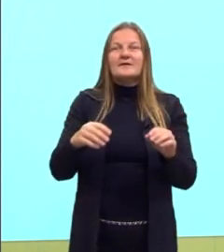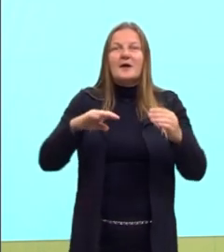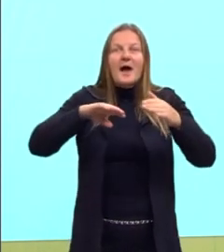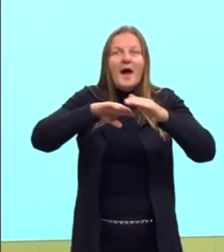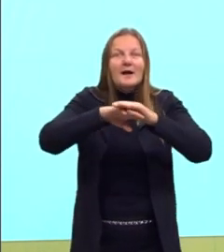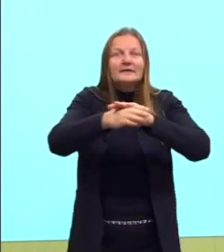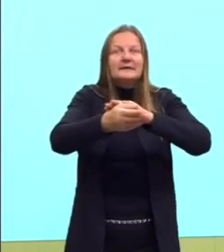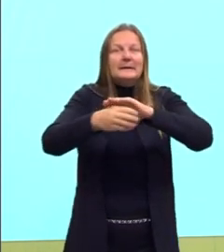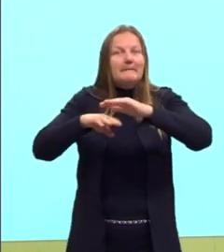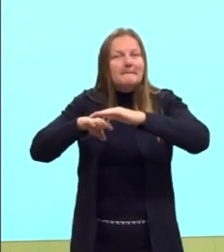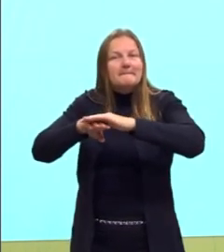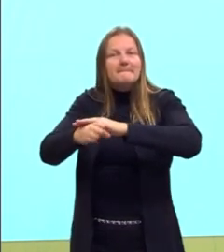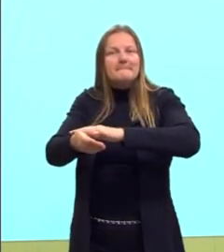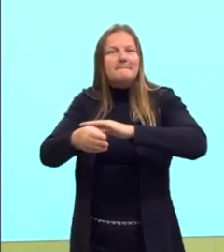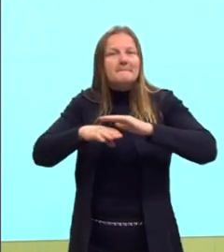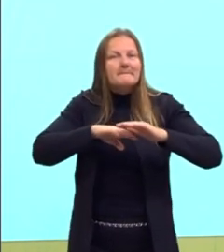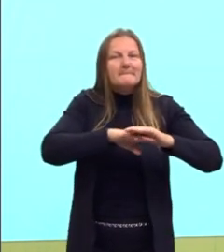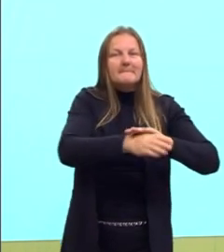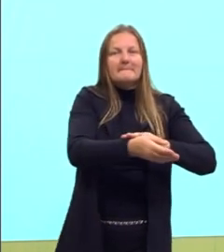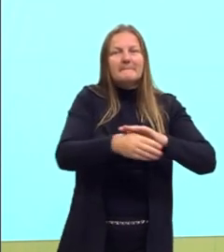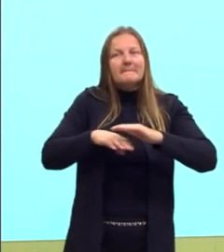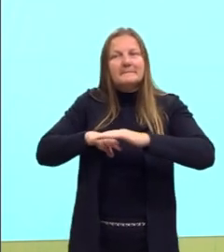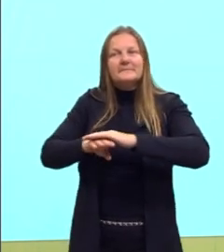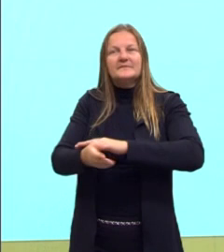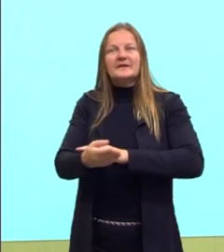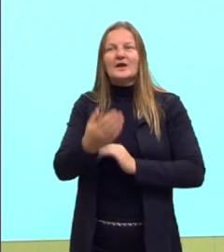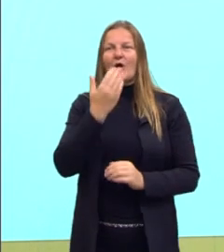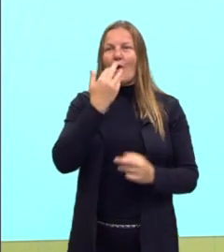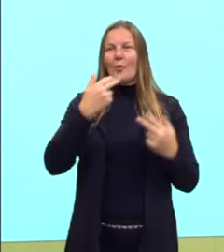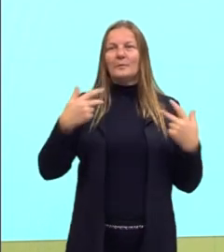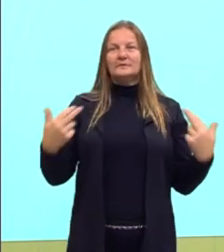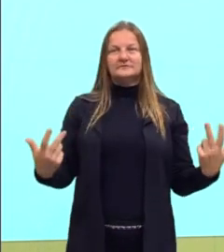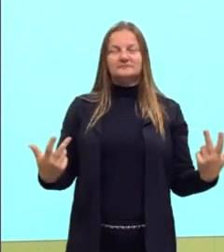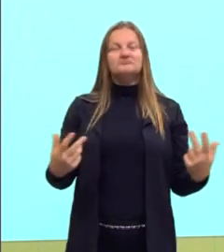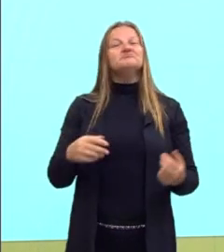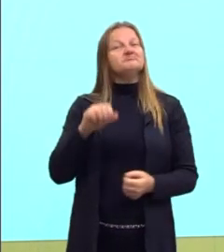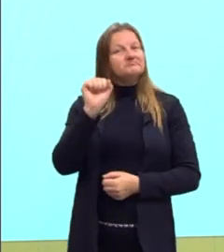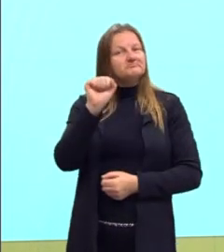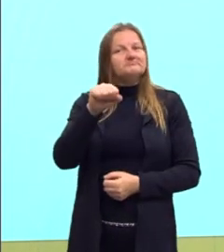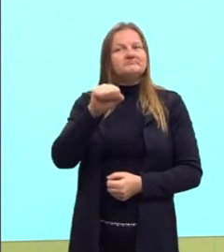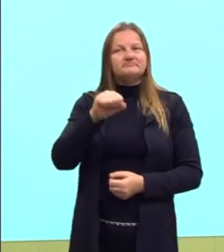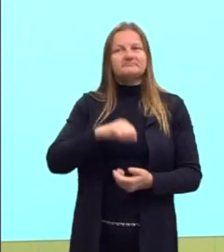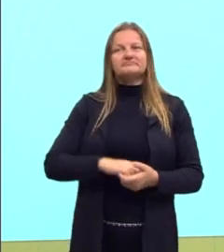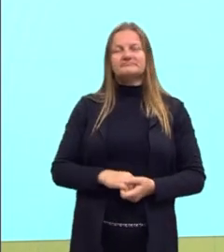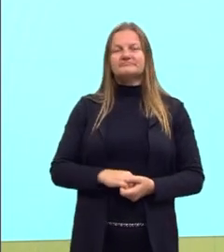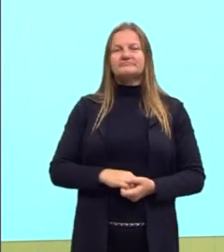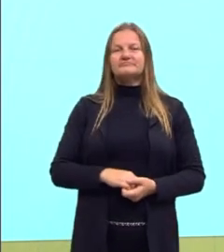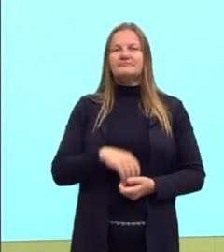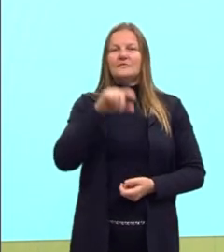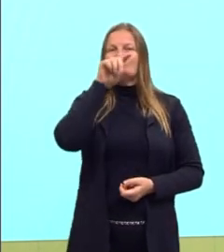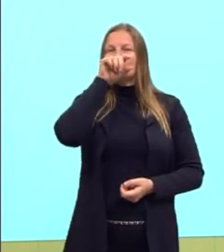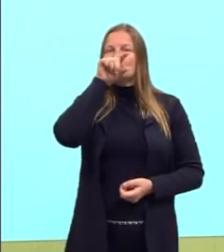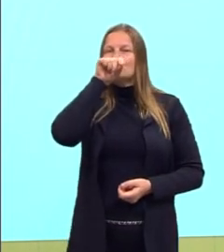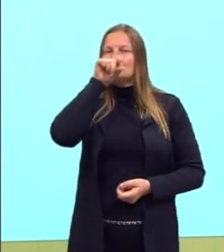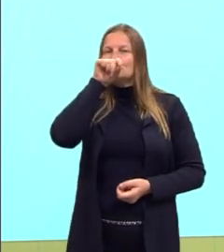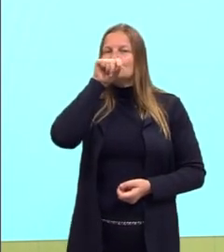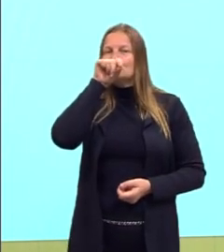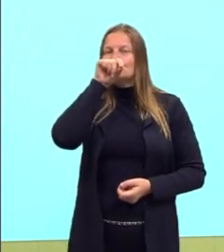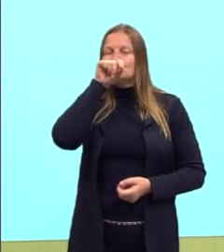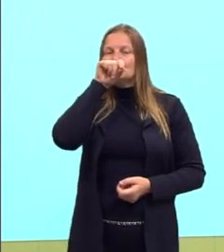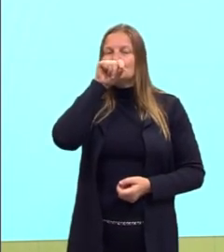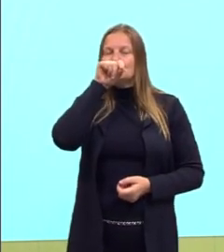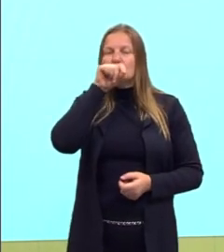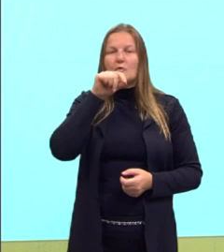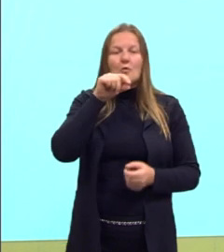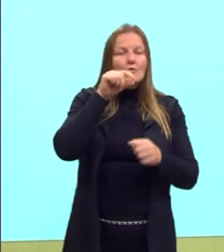para melhorar a sua alimentação. Então, os pássaros com aquele bico que já estavam adaptados a pegar